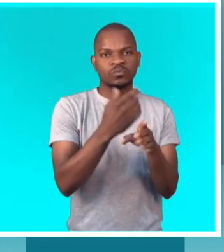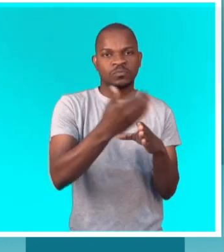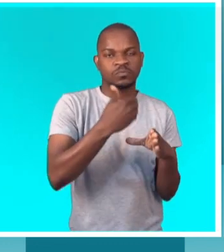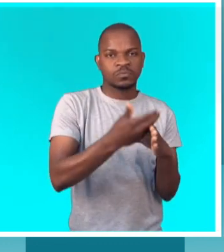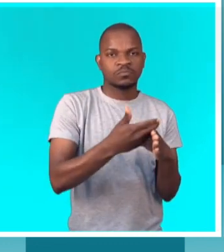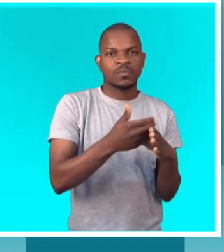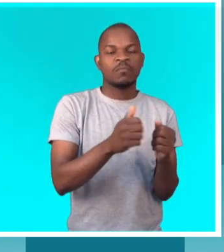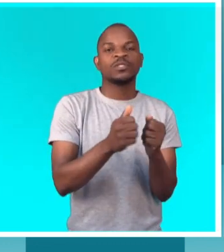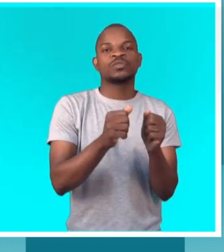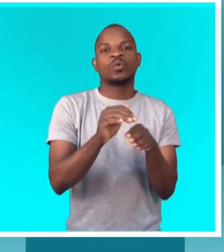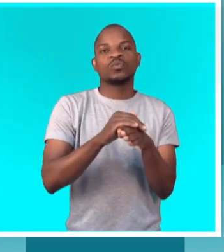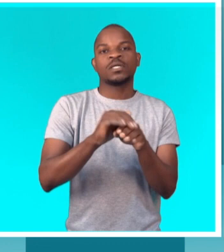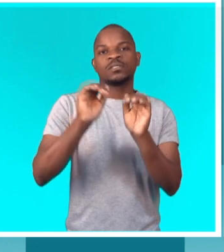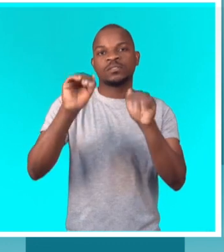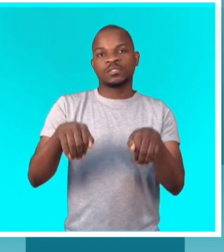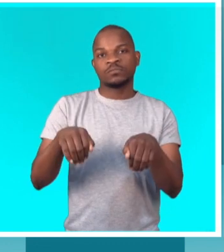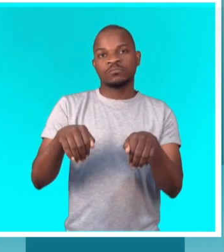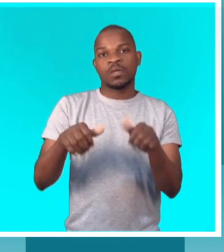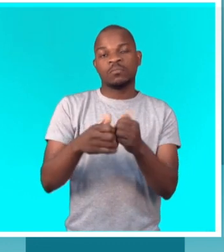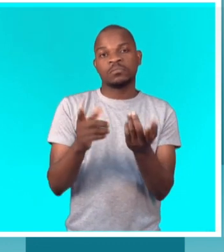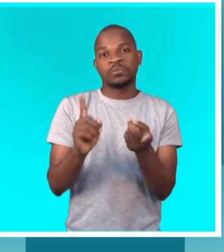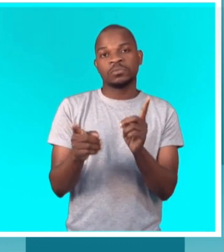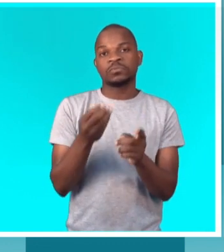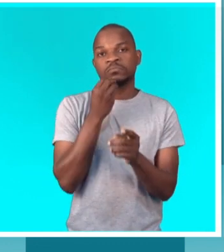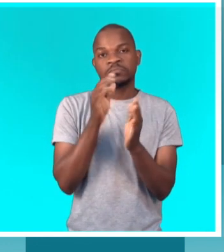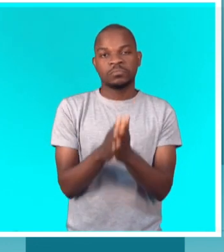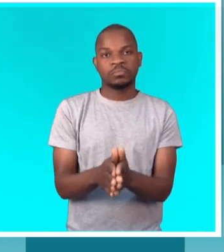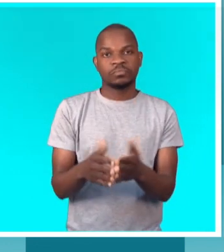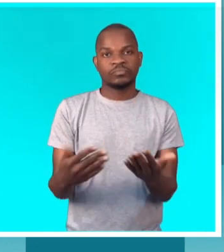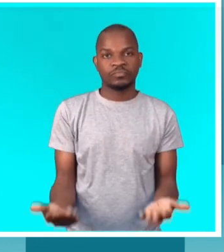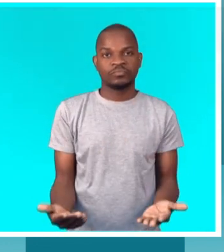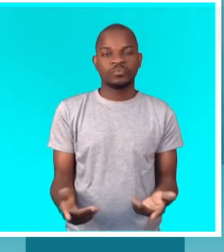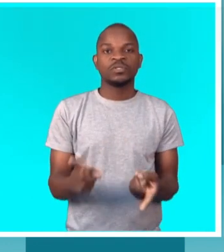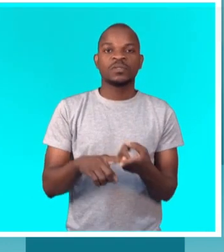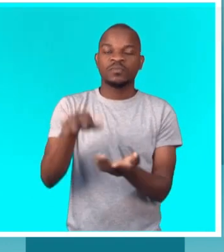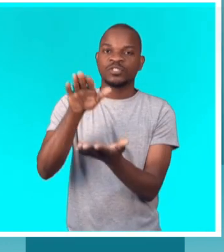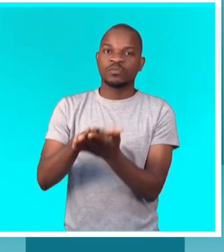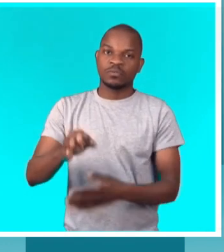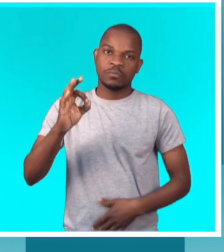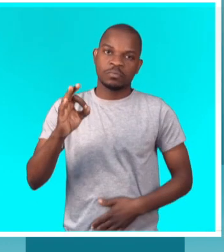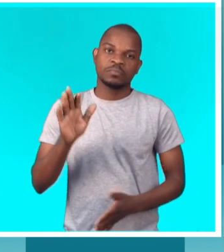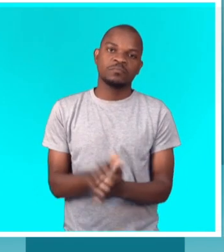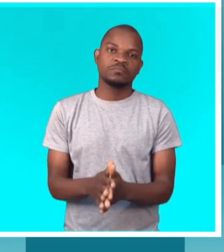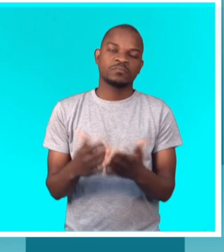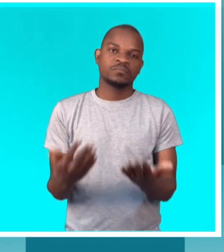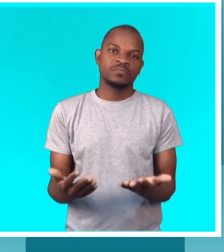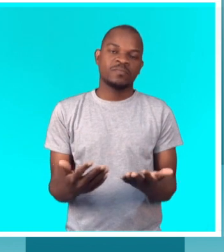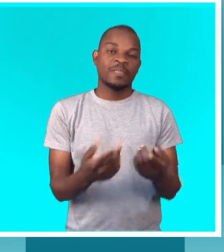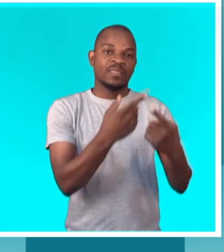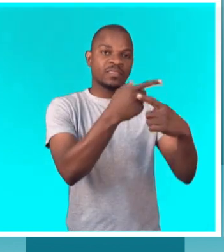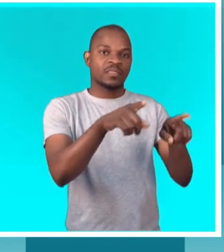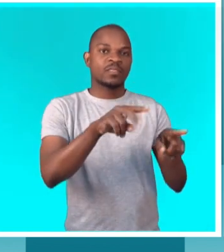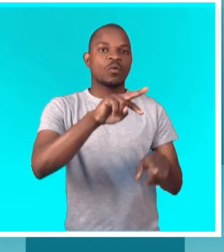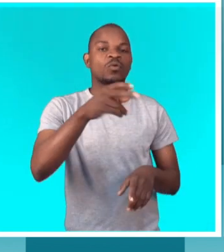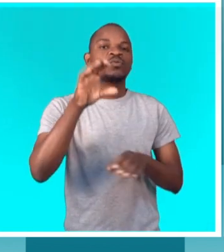aos treinos, vão de chapa, às vezes não tem aquela alimentação condigna, não tem o ginásio,